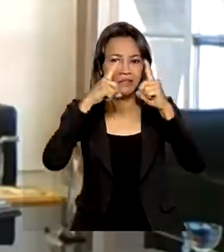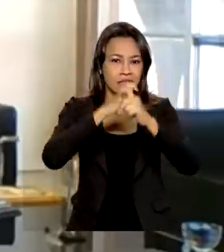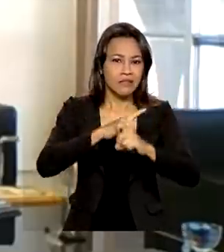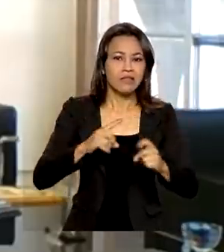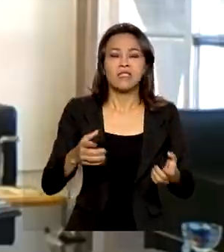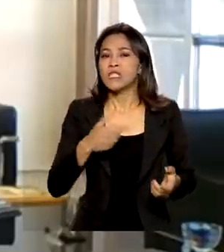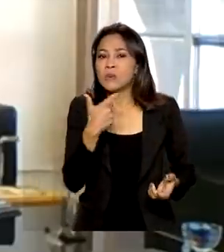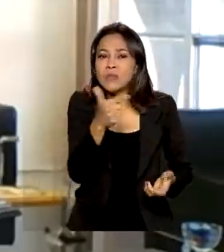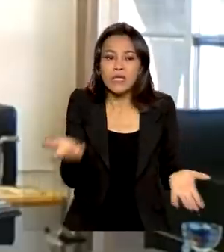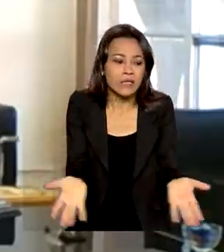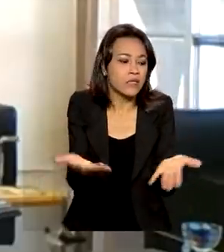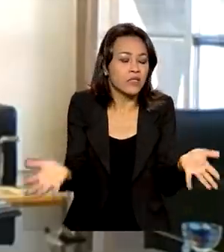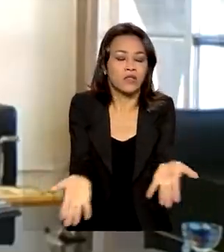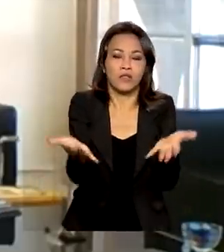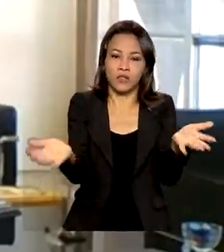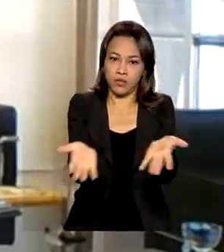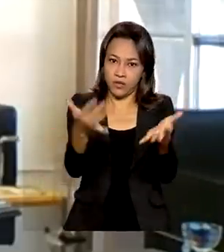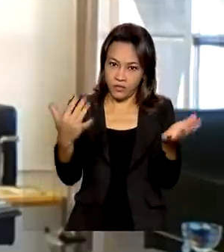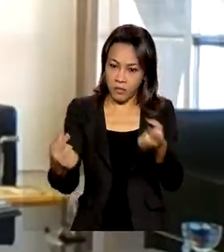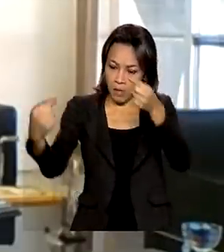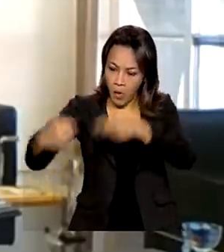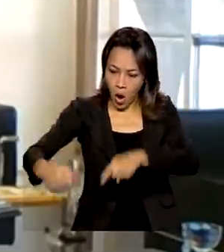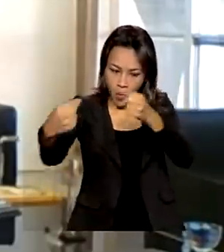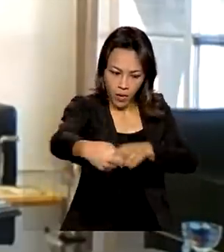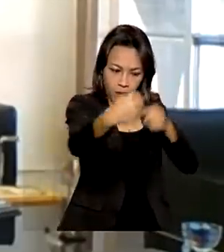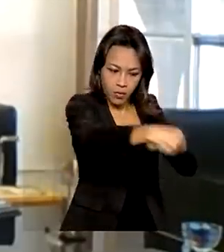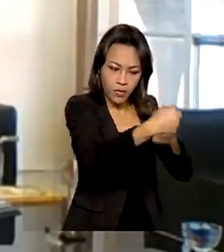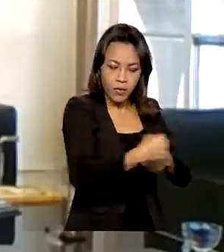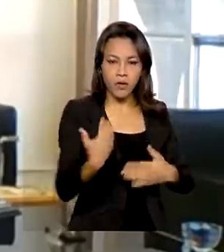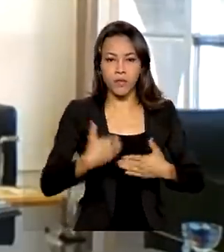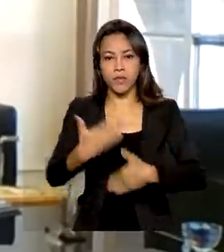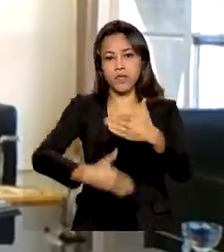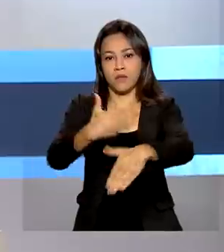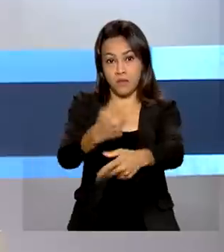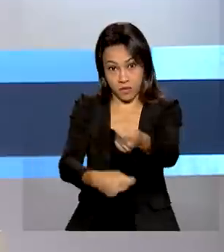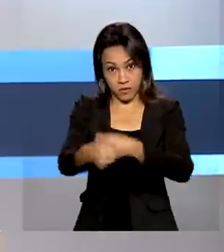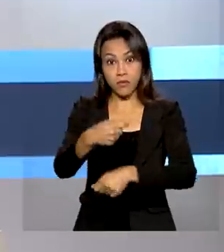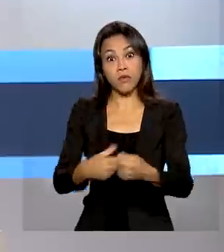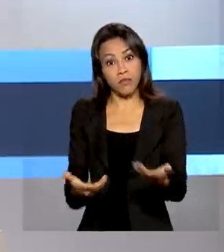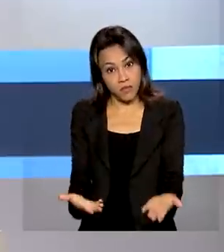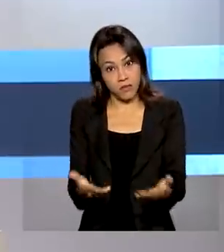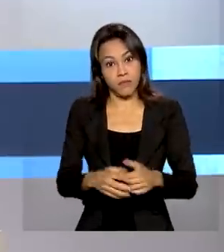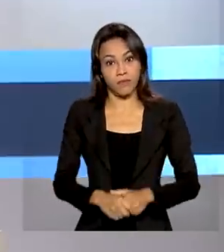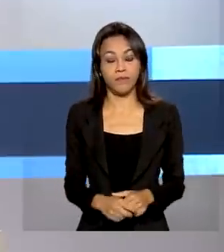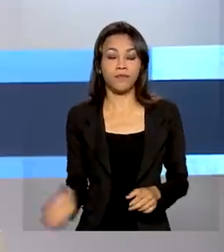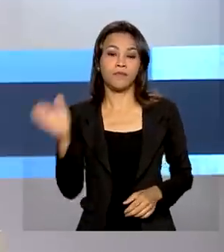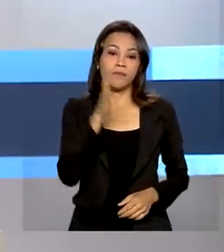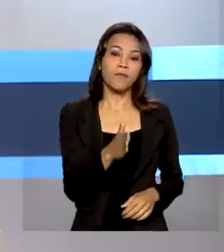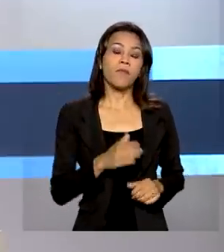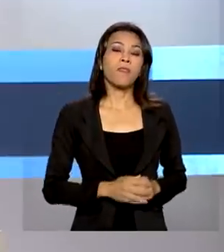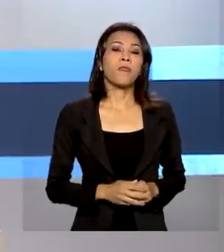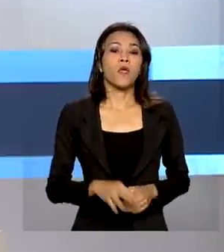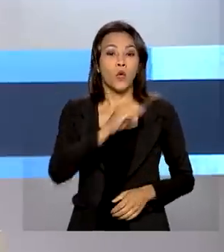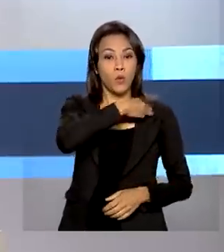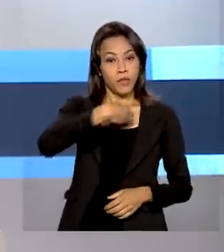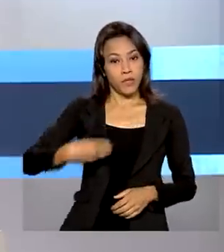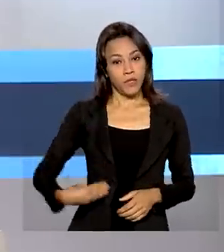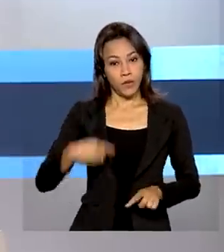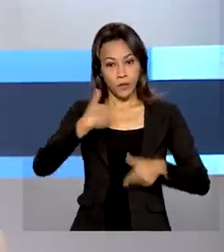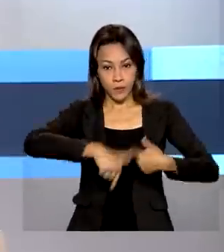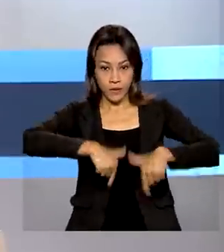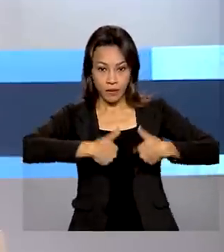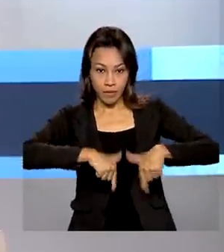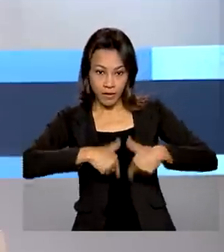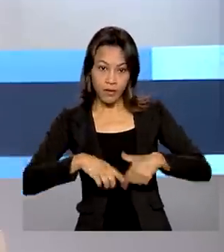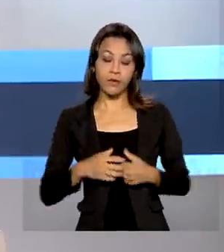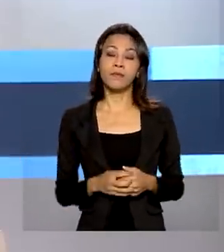incentivos para a promoção da concorrência e do desenvolvimento econômico. O ministro do Trabalho e Previdência participou do